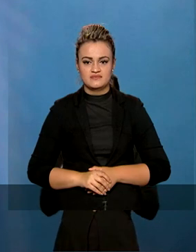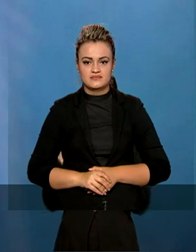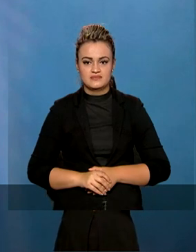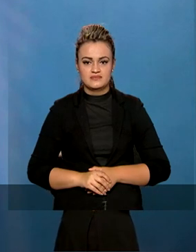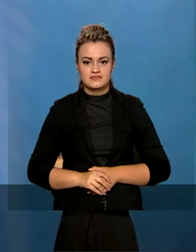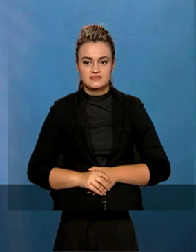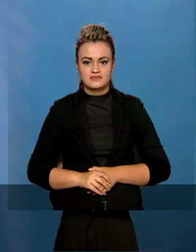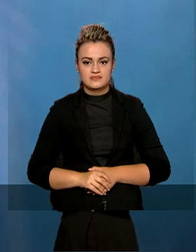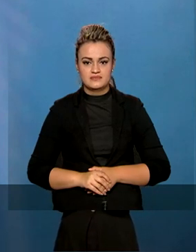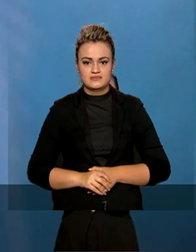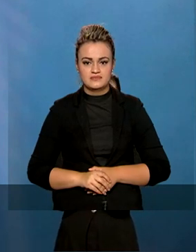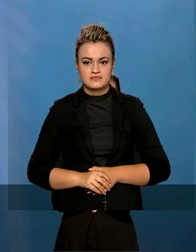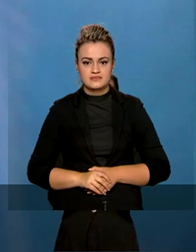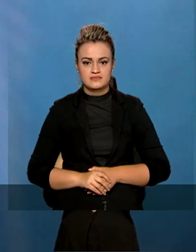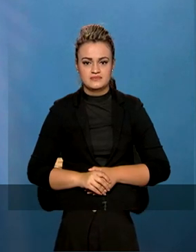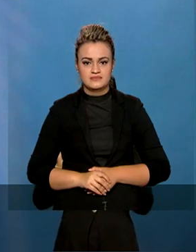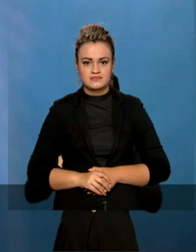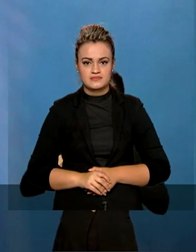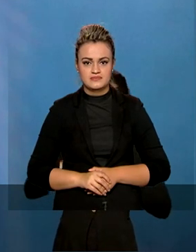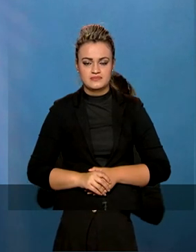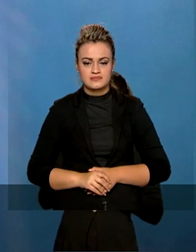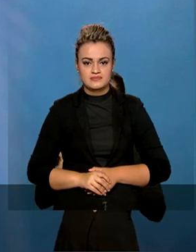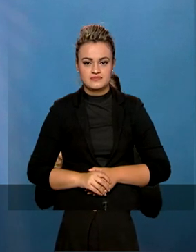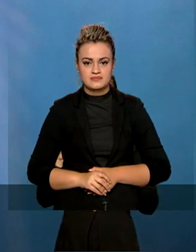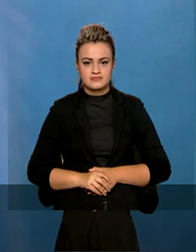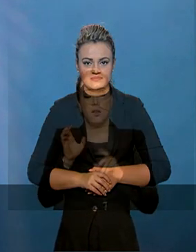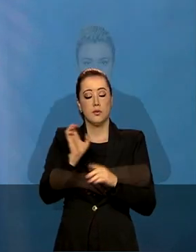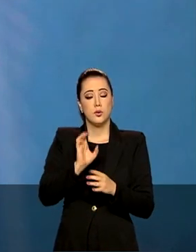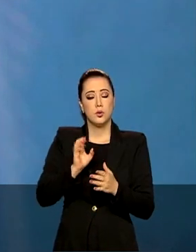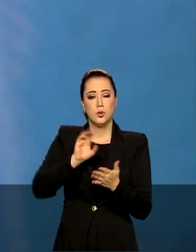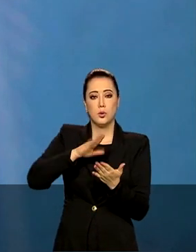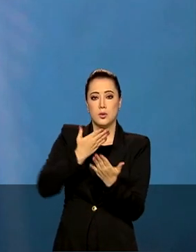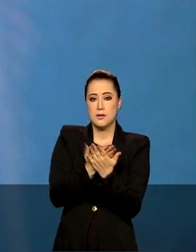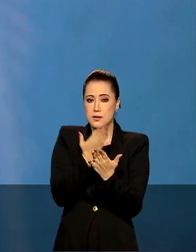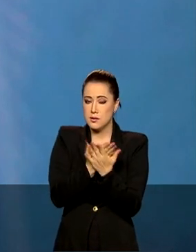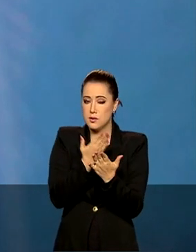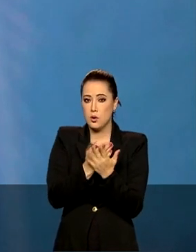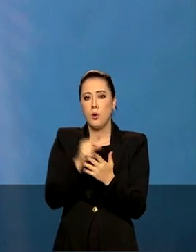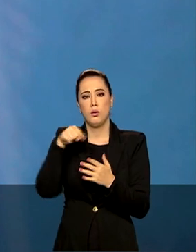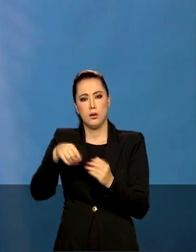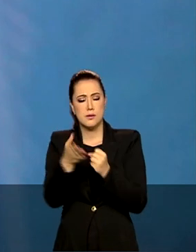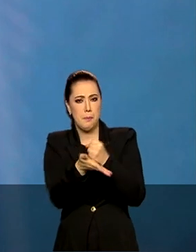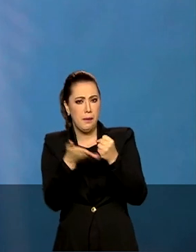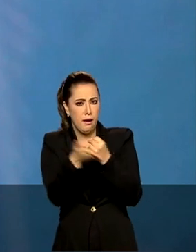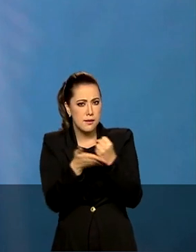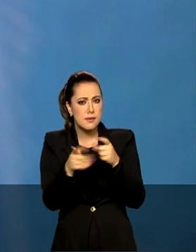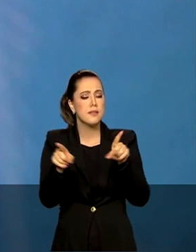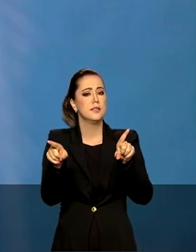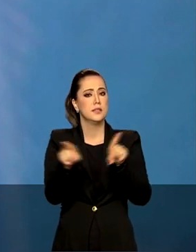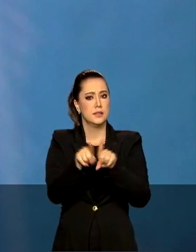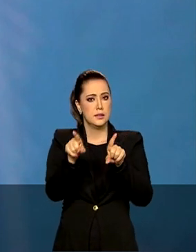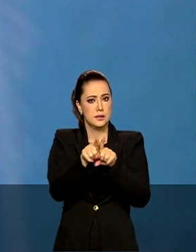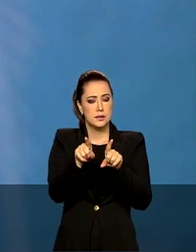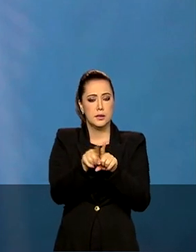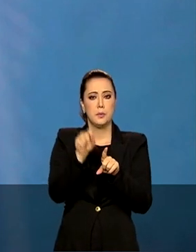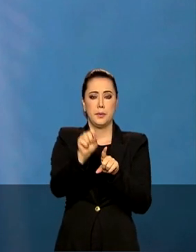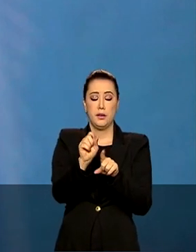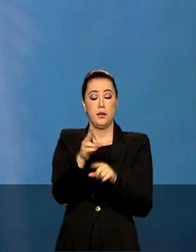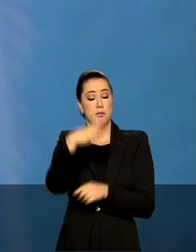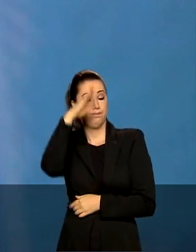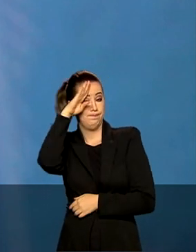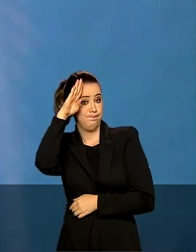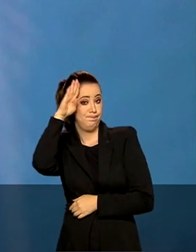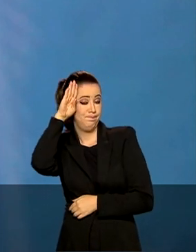de biossegurança sanitários a todas as escolas, tanto da educação básica quanto do